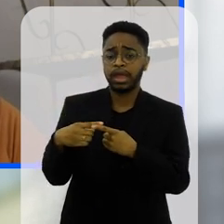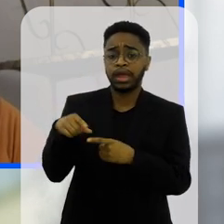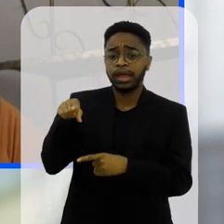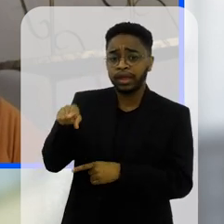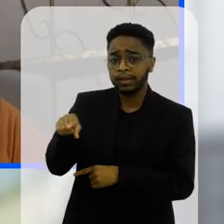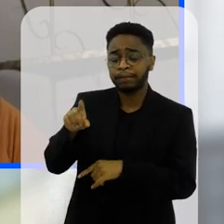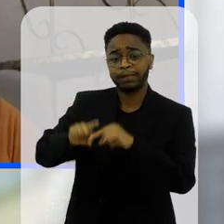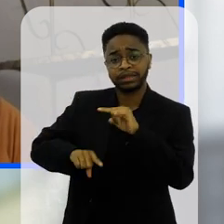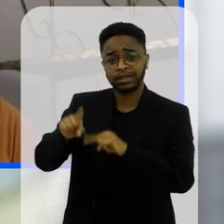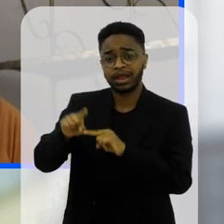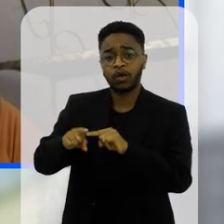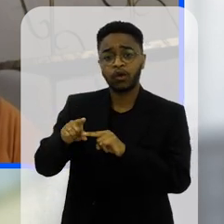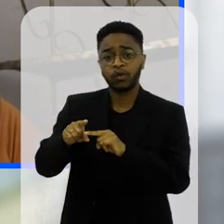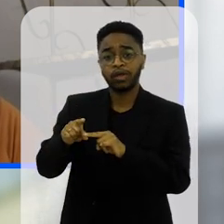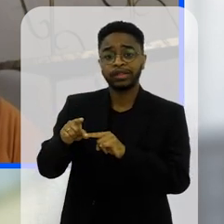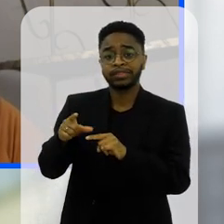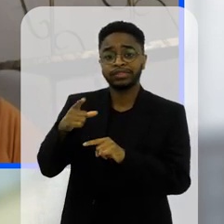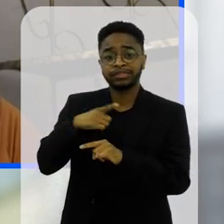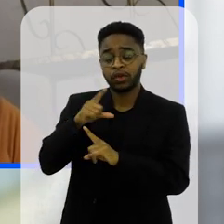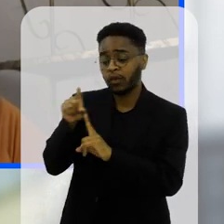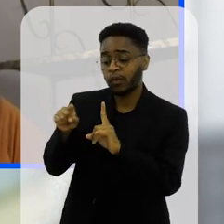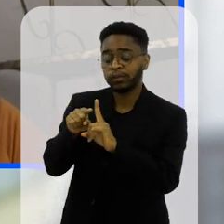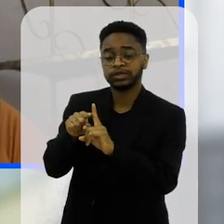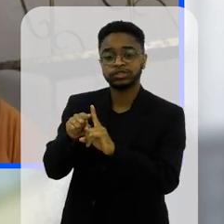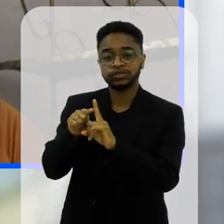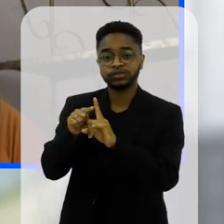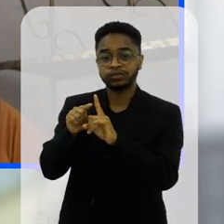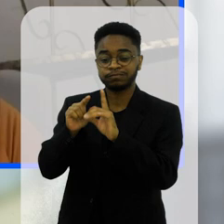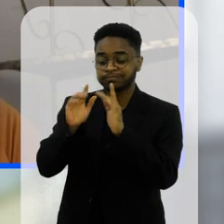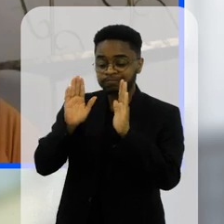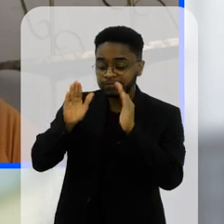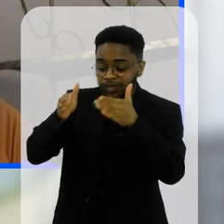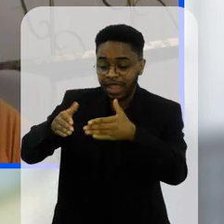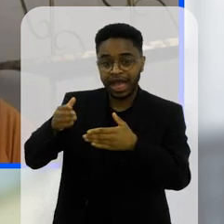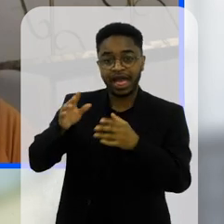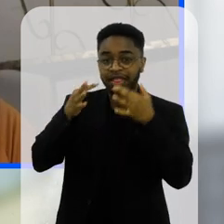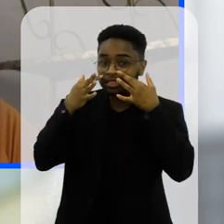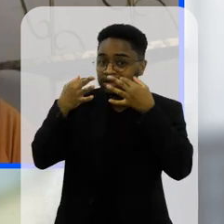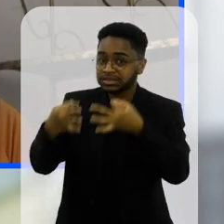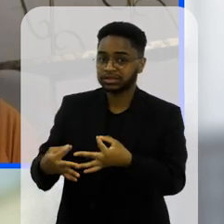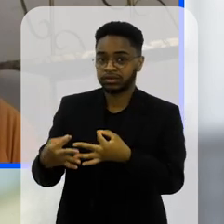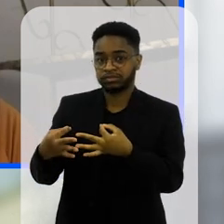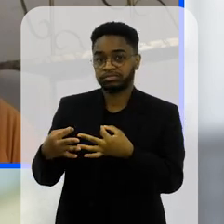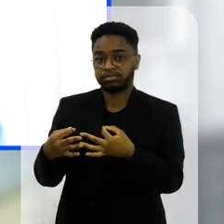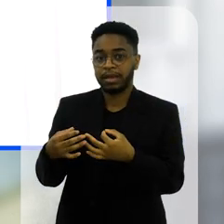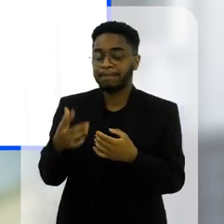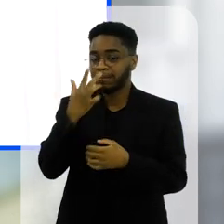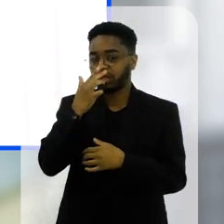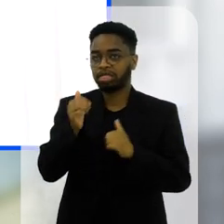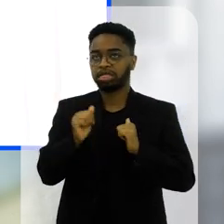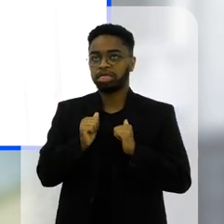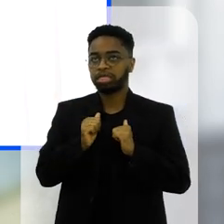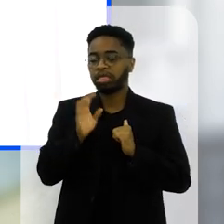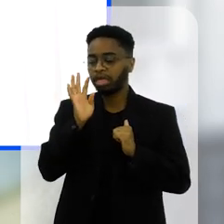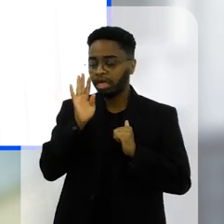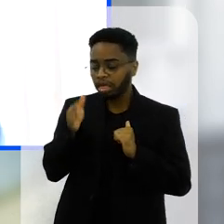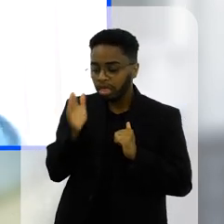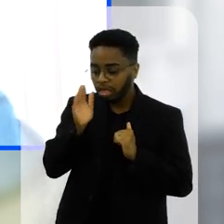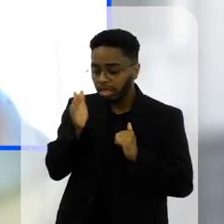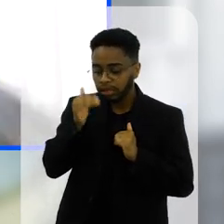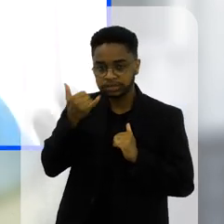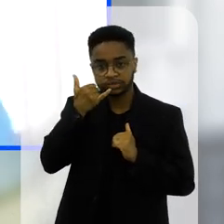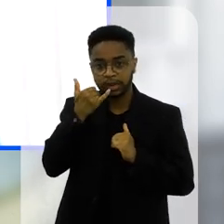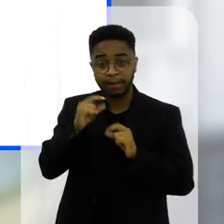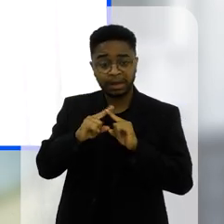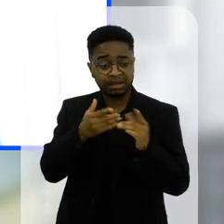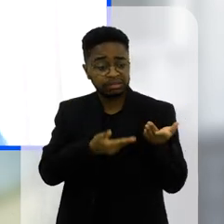prender a atenção desse aluno o tempo todo naquela rede social e aí ele fica passivo fica igual um zumbi em frente à tela e não